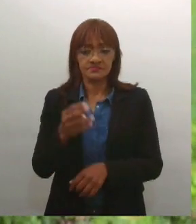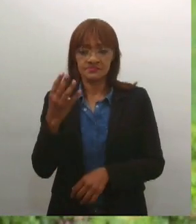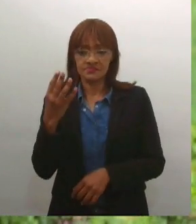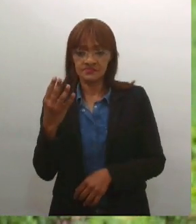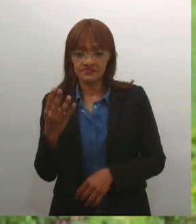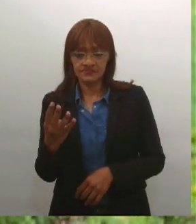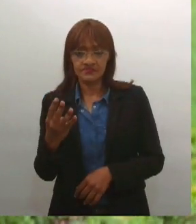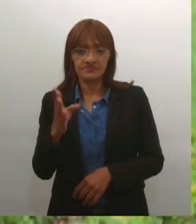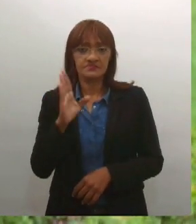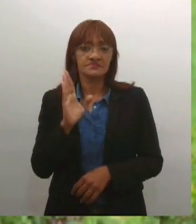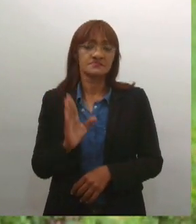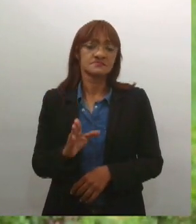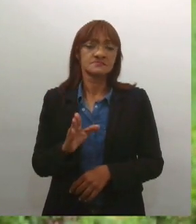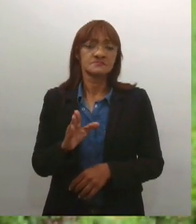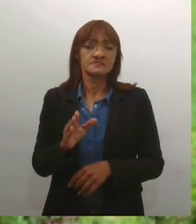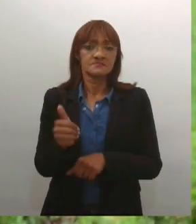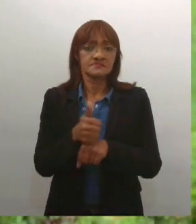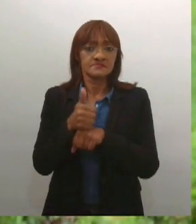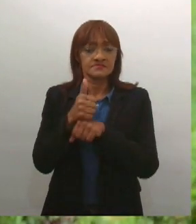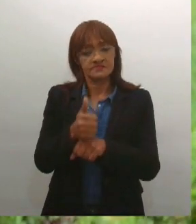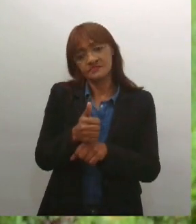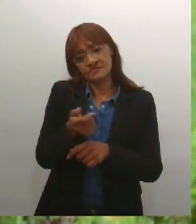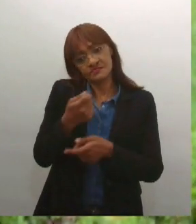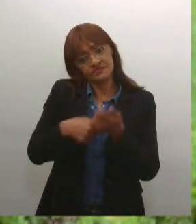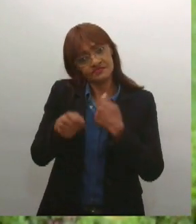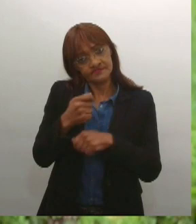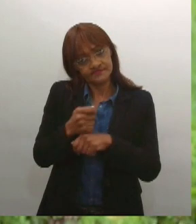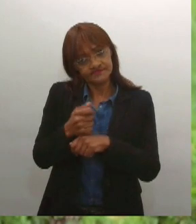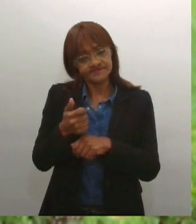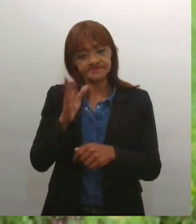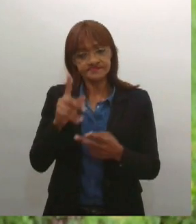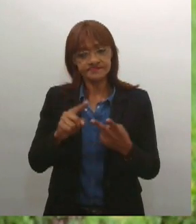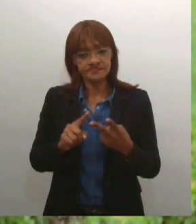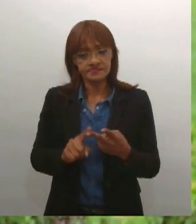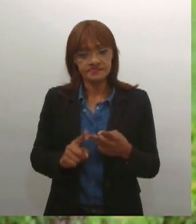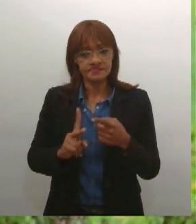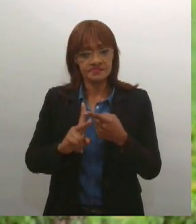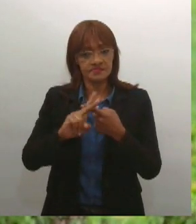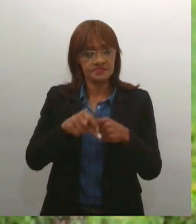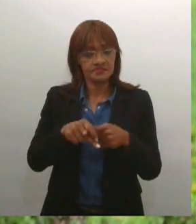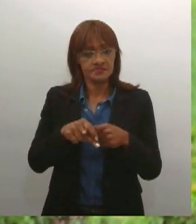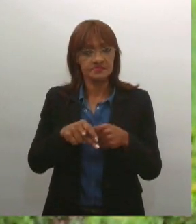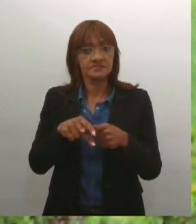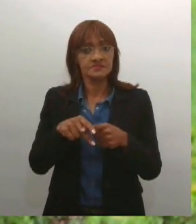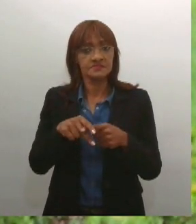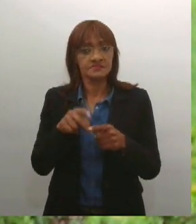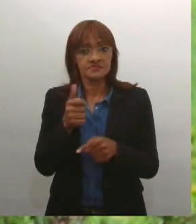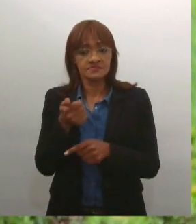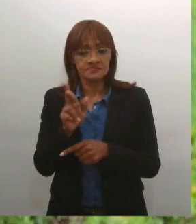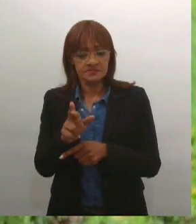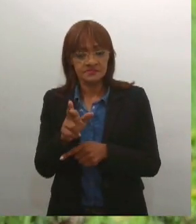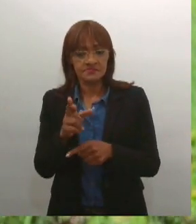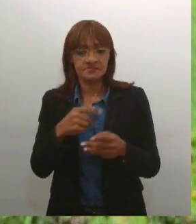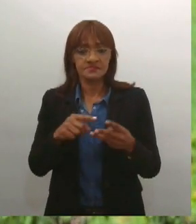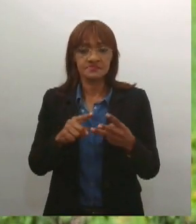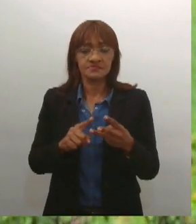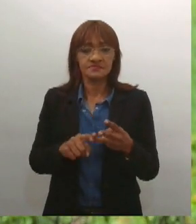administrativo. Temos vagas também auxiliar mecânico de ar-condicionado, caseiro,